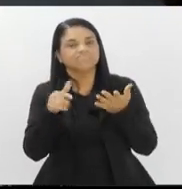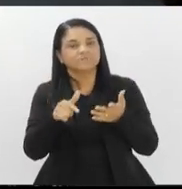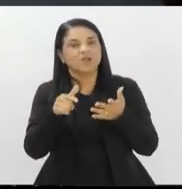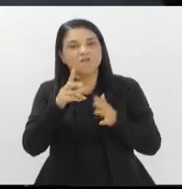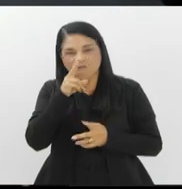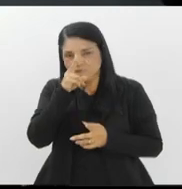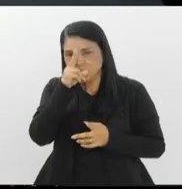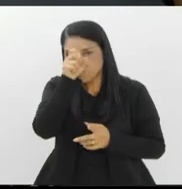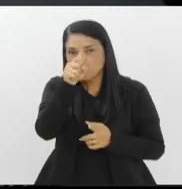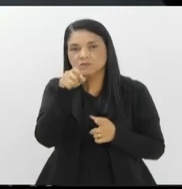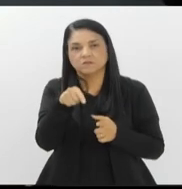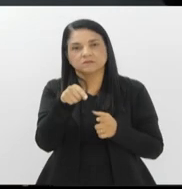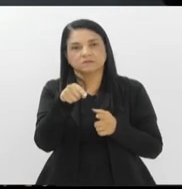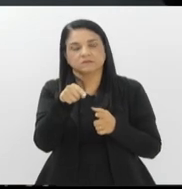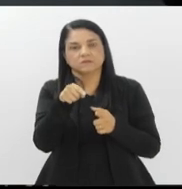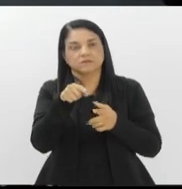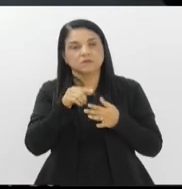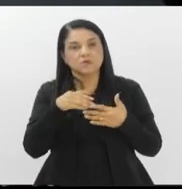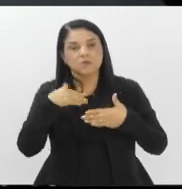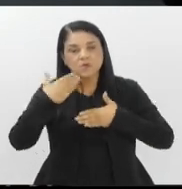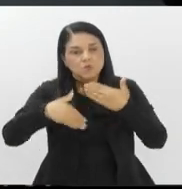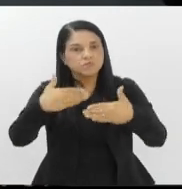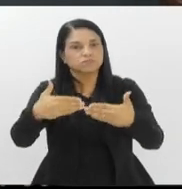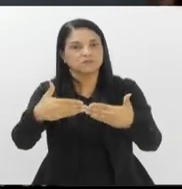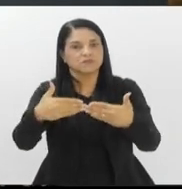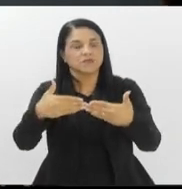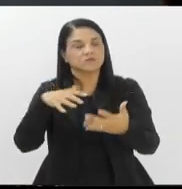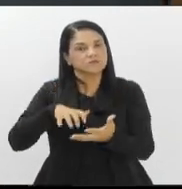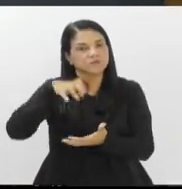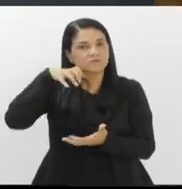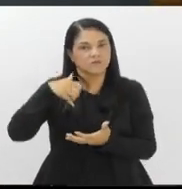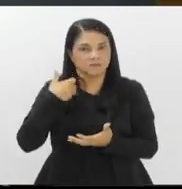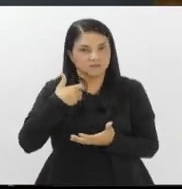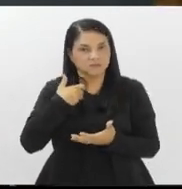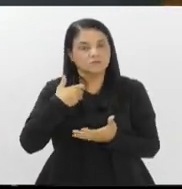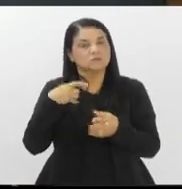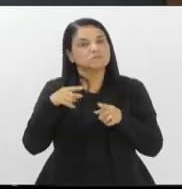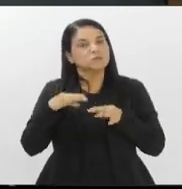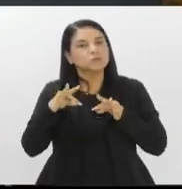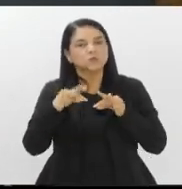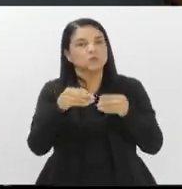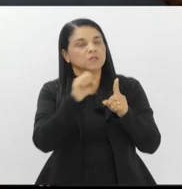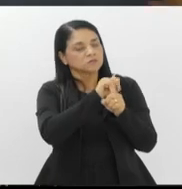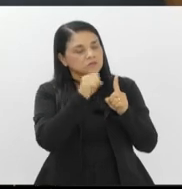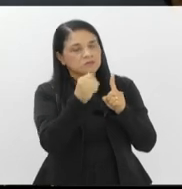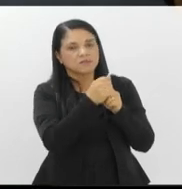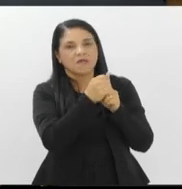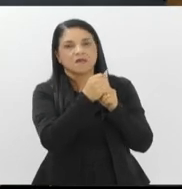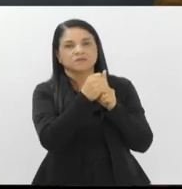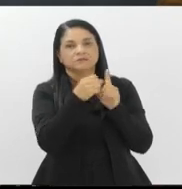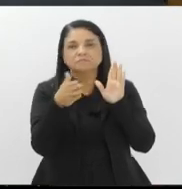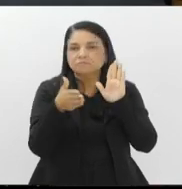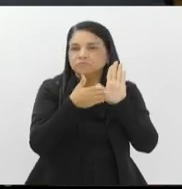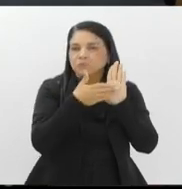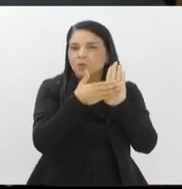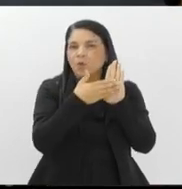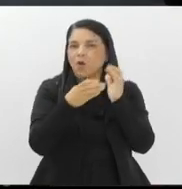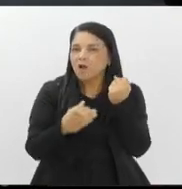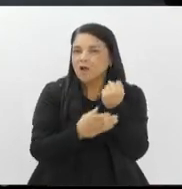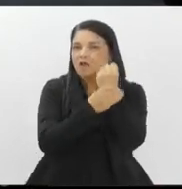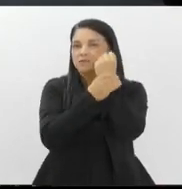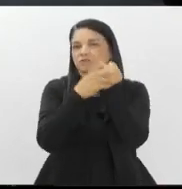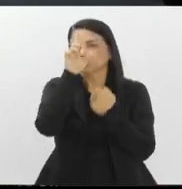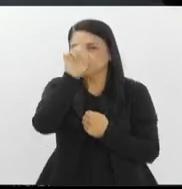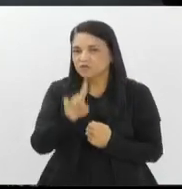fortalecer não só o segmento envelhecido, mas também toda a sociedade numa proposta de garantia de